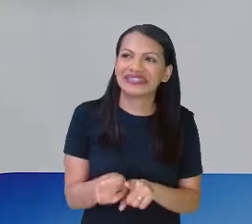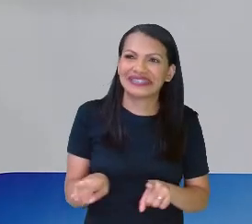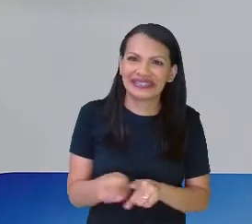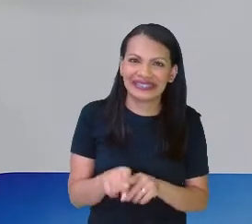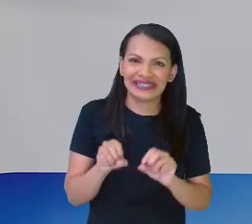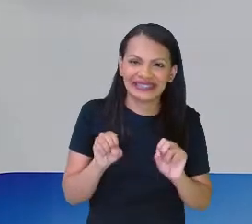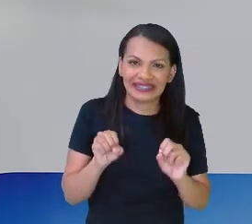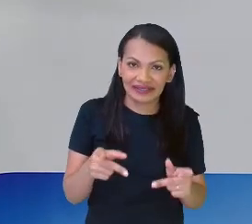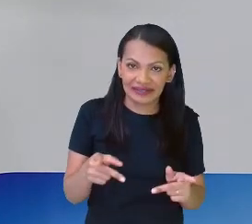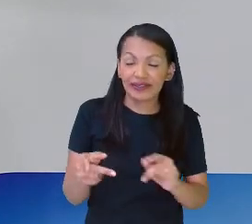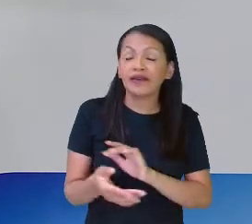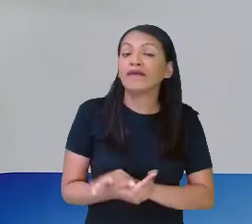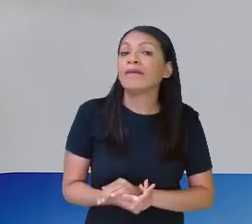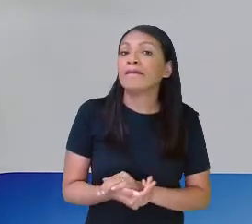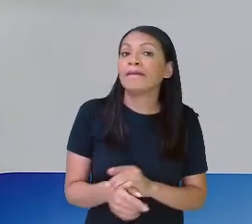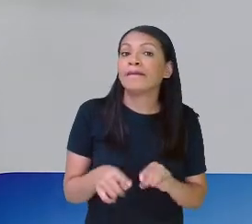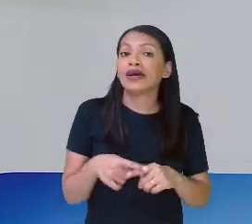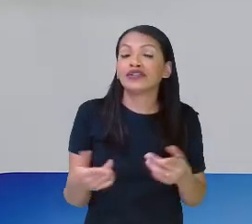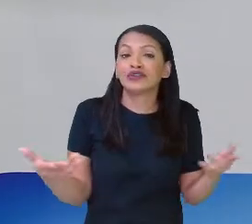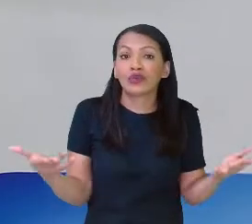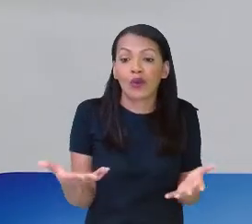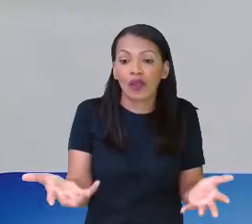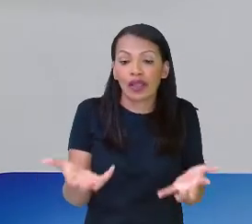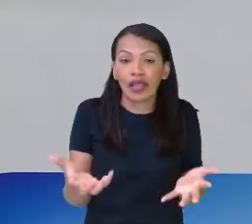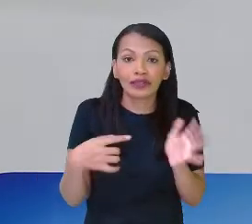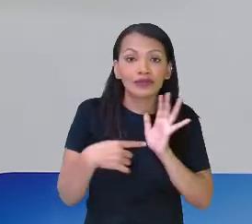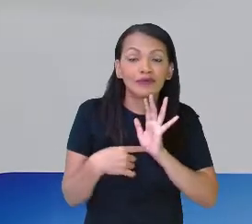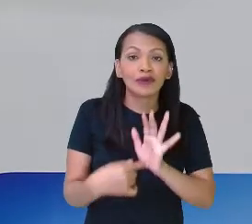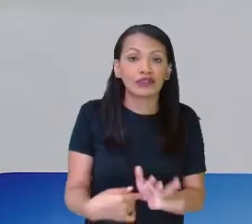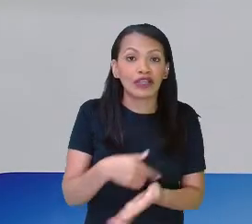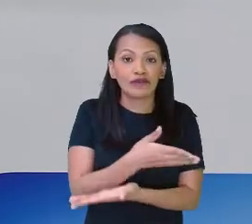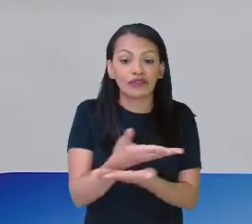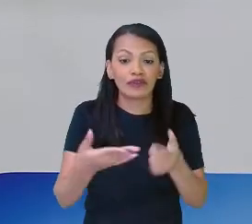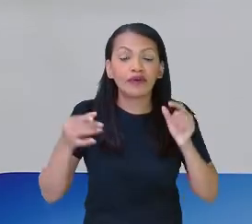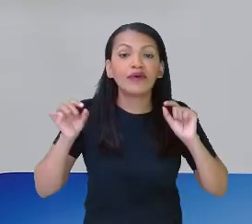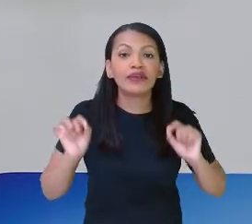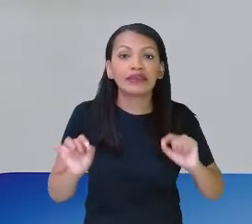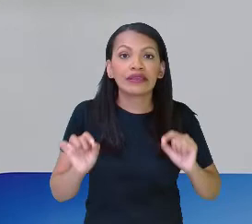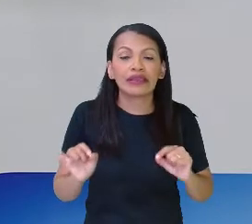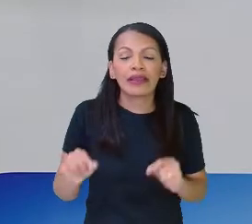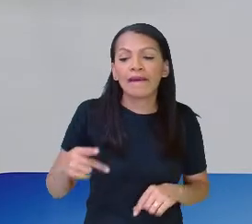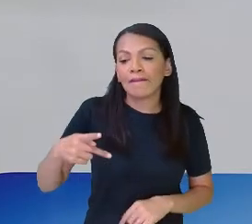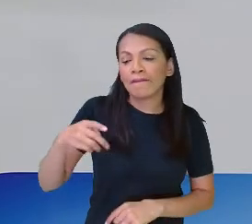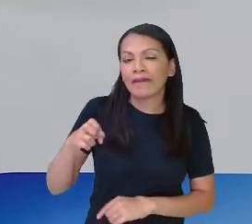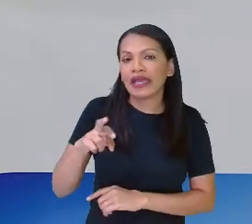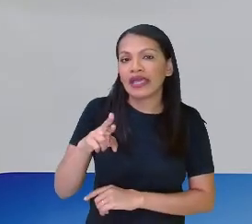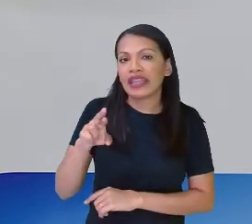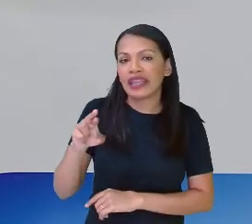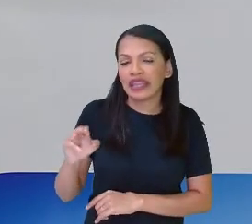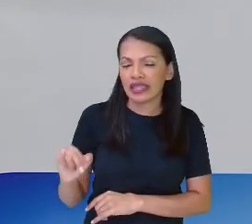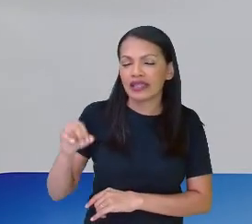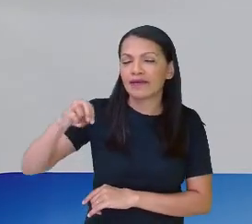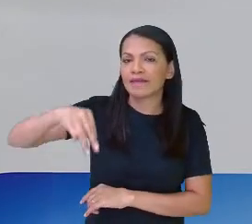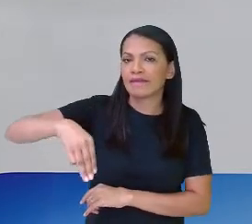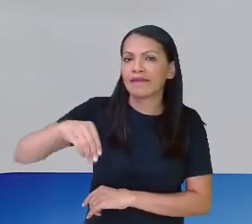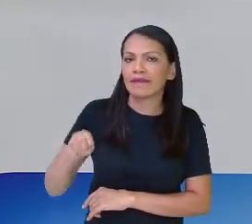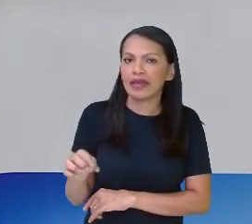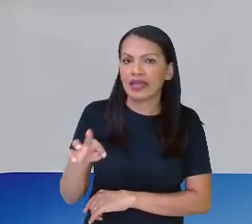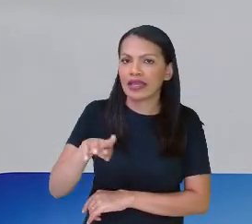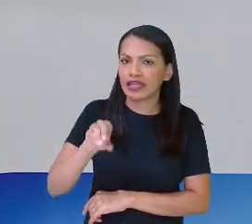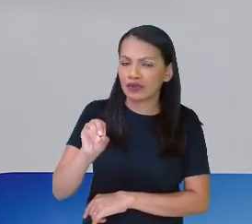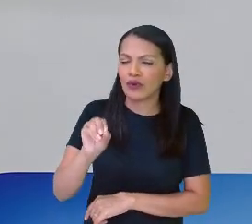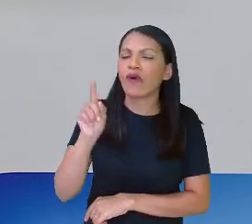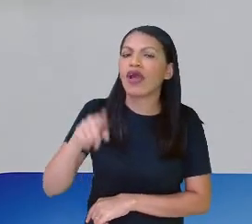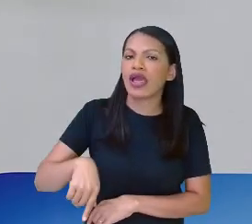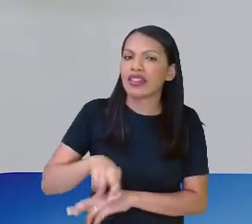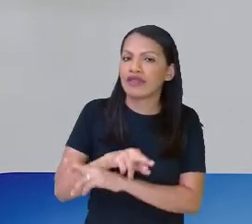retângulo. Mas hoje eu quero mostrar para vocês que perímetro é diferente de área. Enquanto o perímetro é